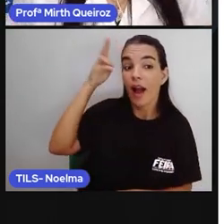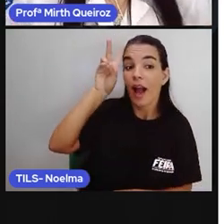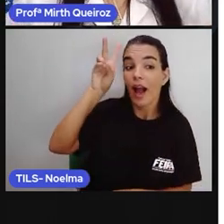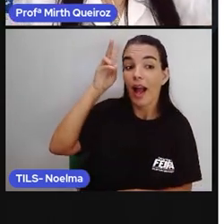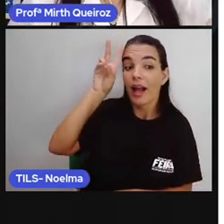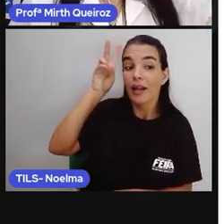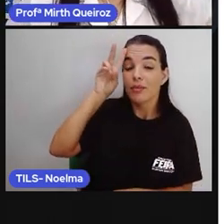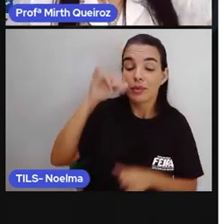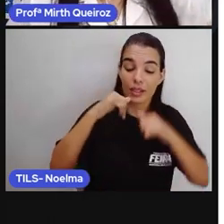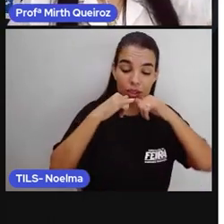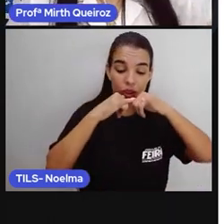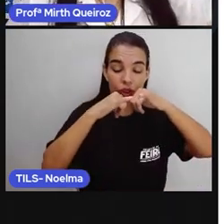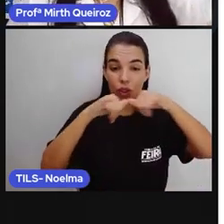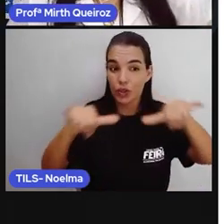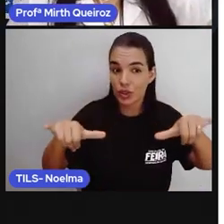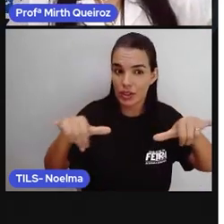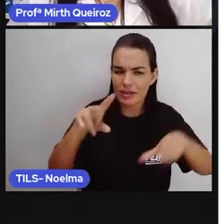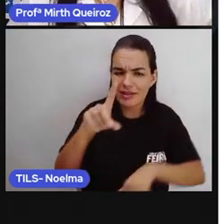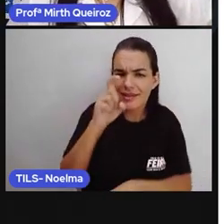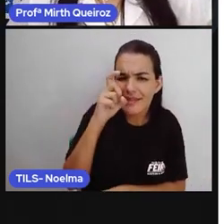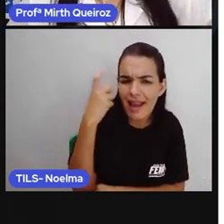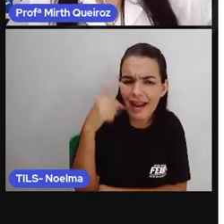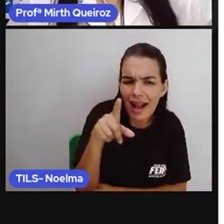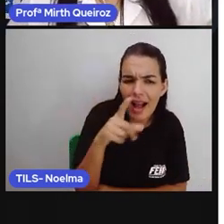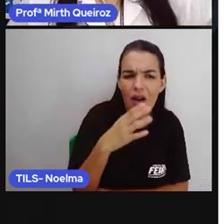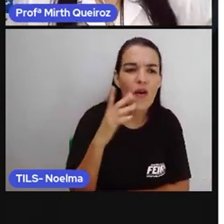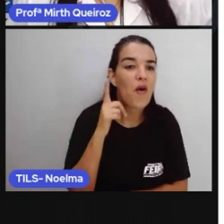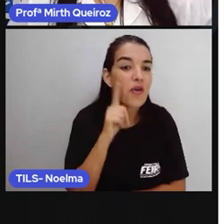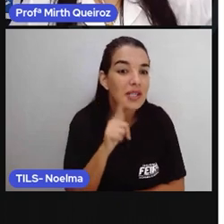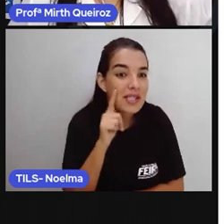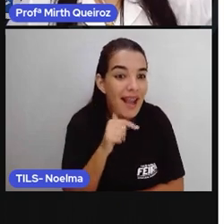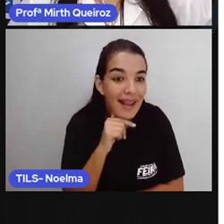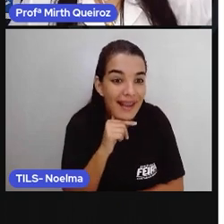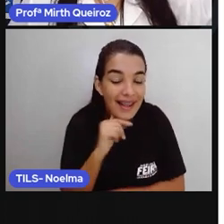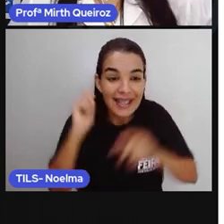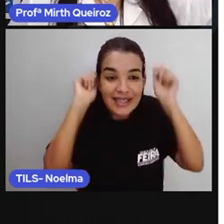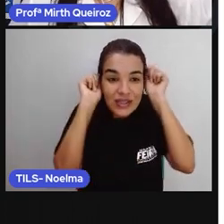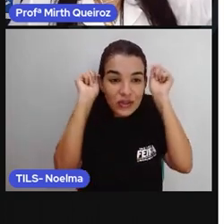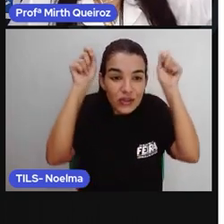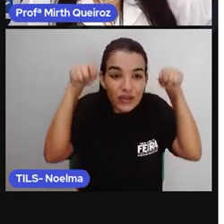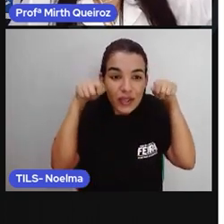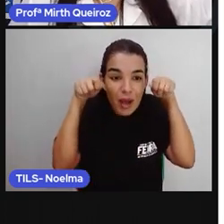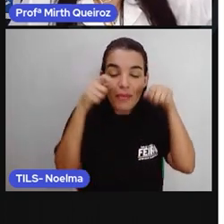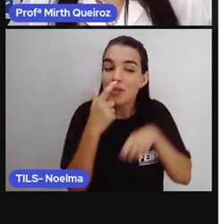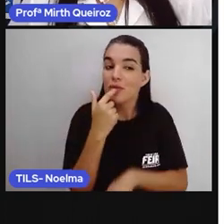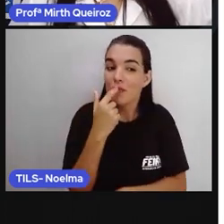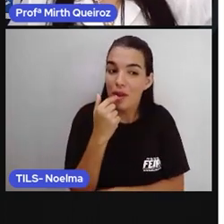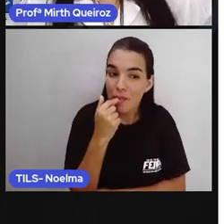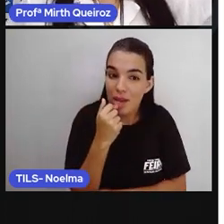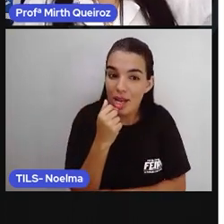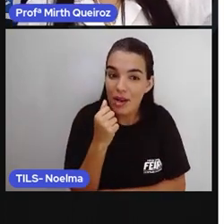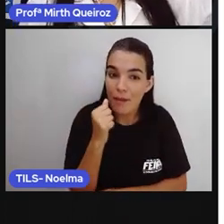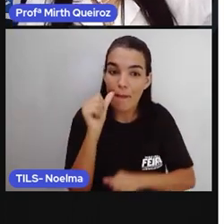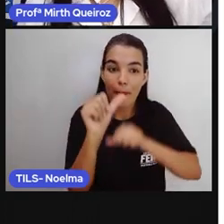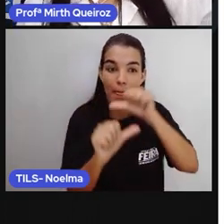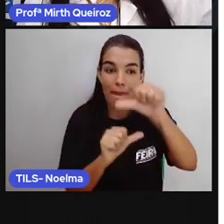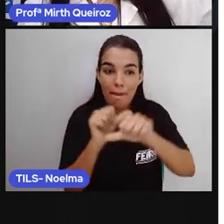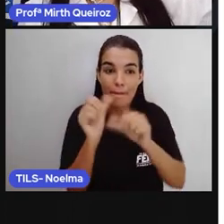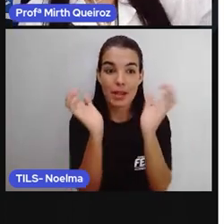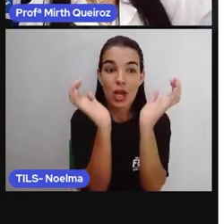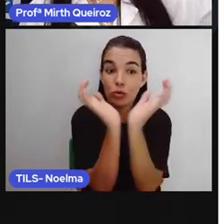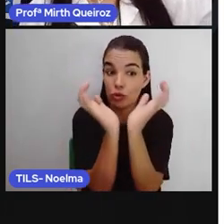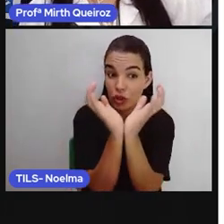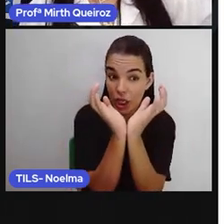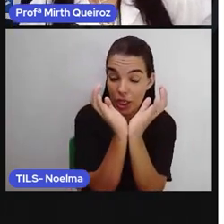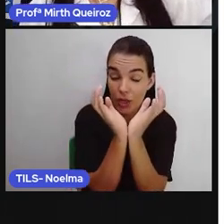conseguem transformar essa fábula aí, de chapeuzinho vermelho, em uma notícia? O gênero textual é